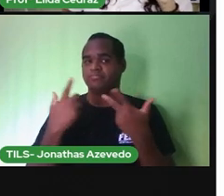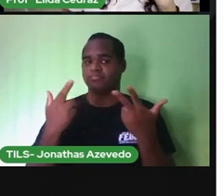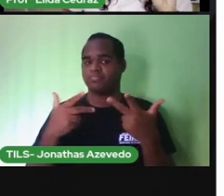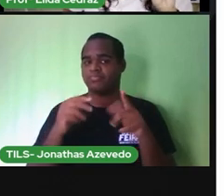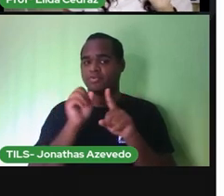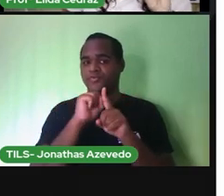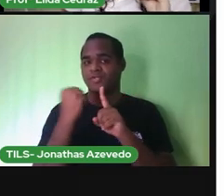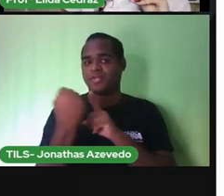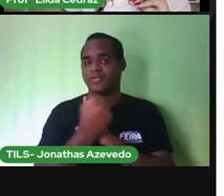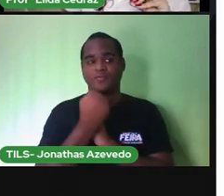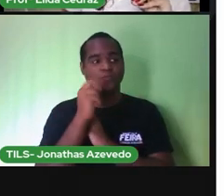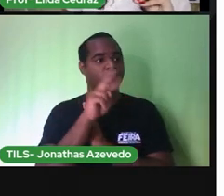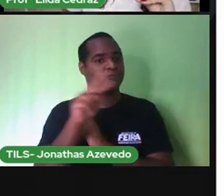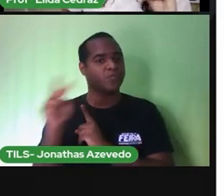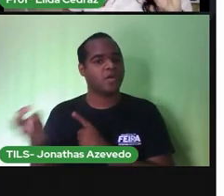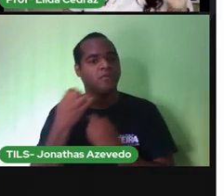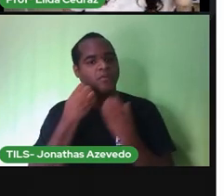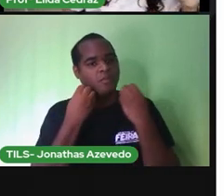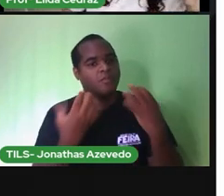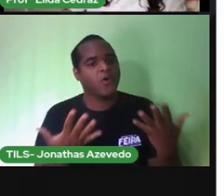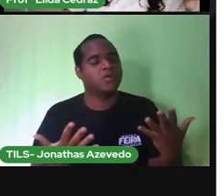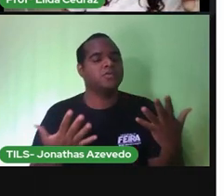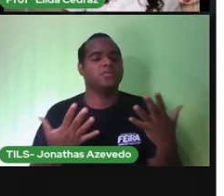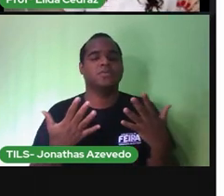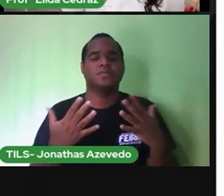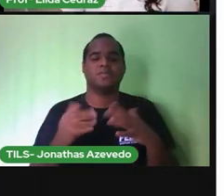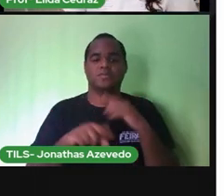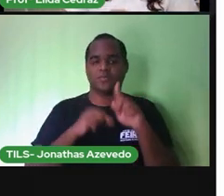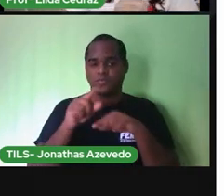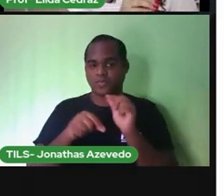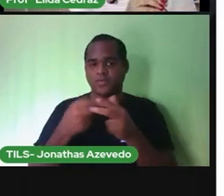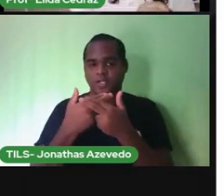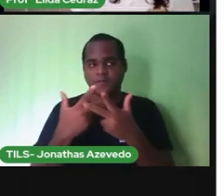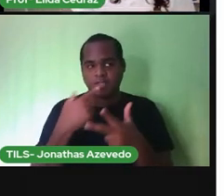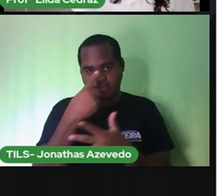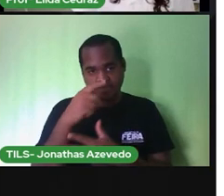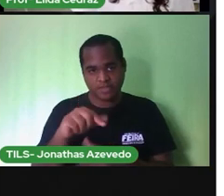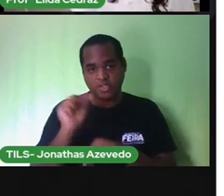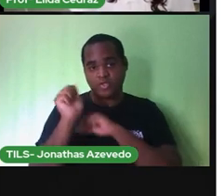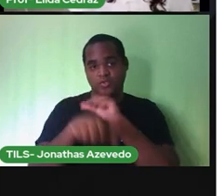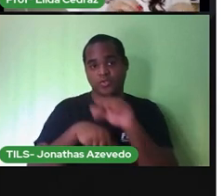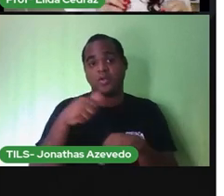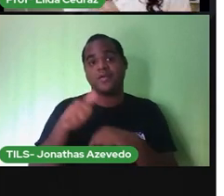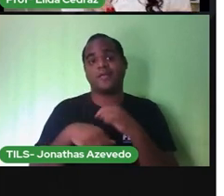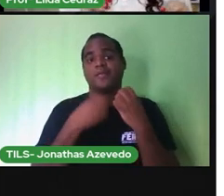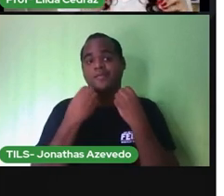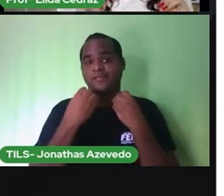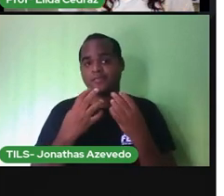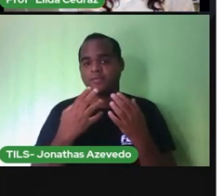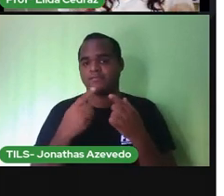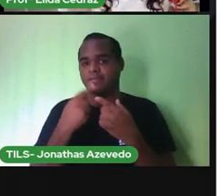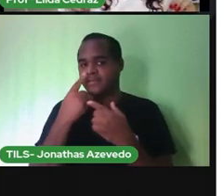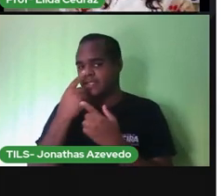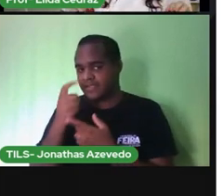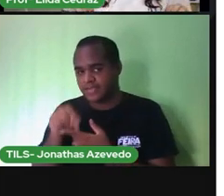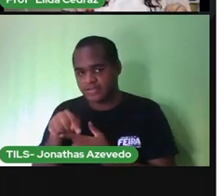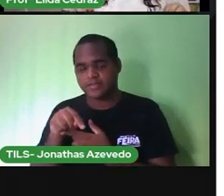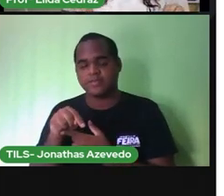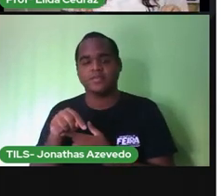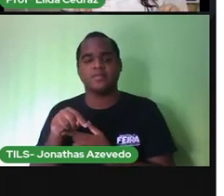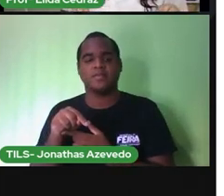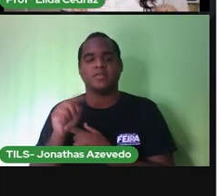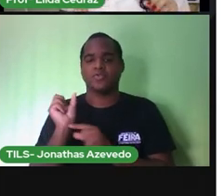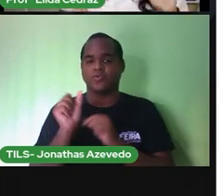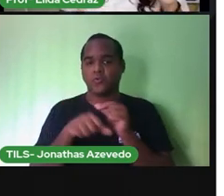porque são eles que recolhem e transportam o lixo que ficaria jogado nas